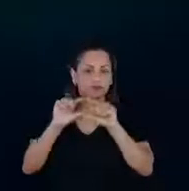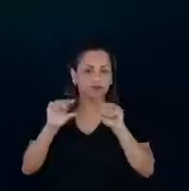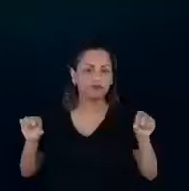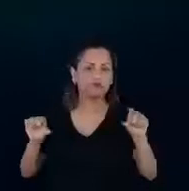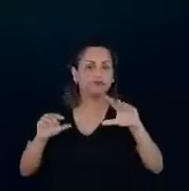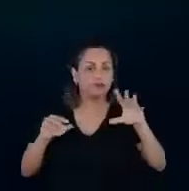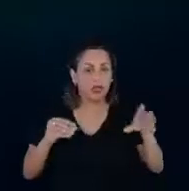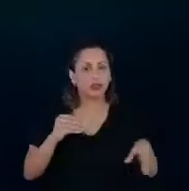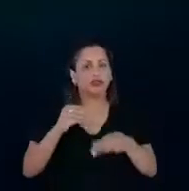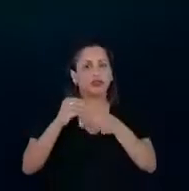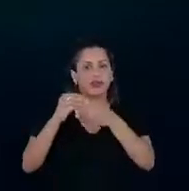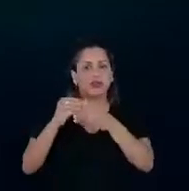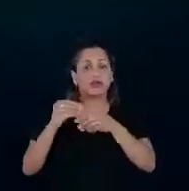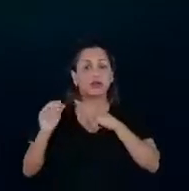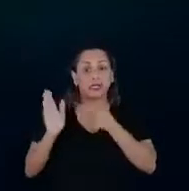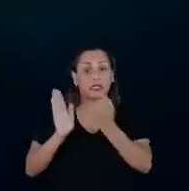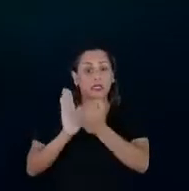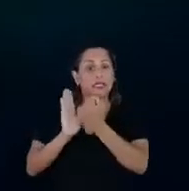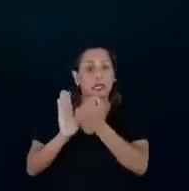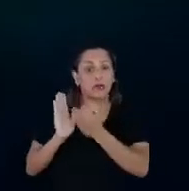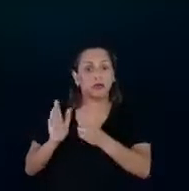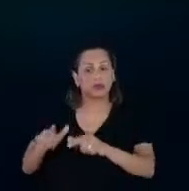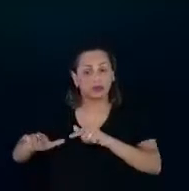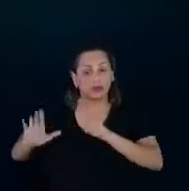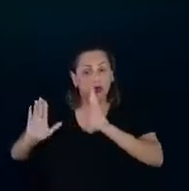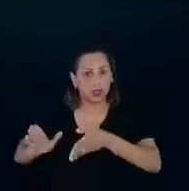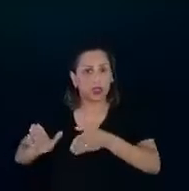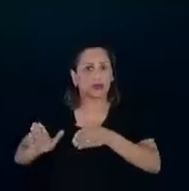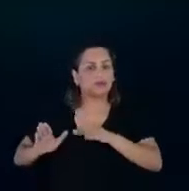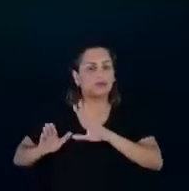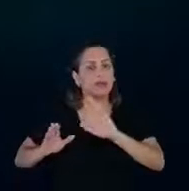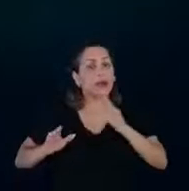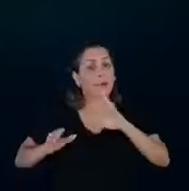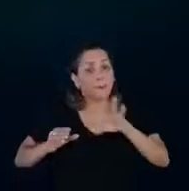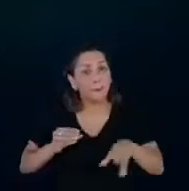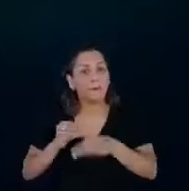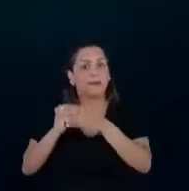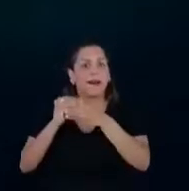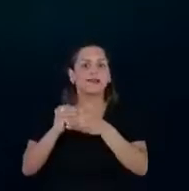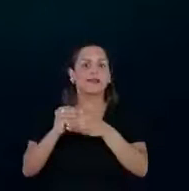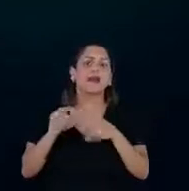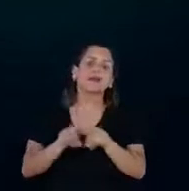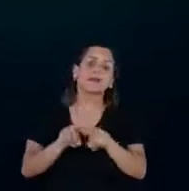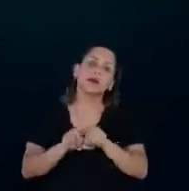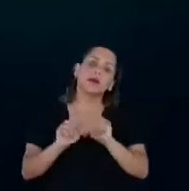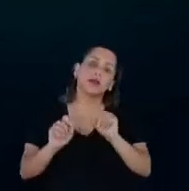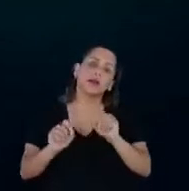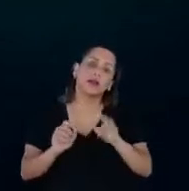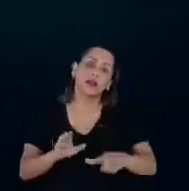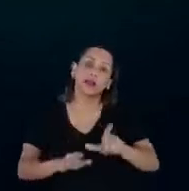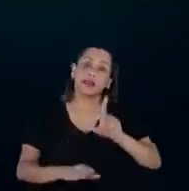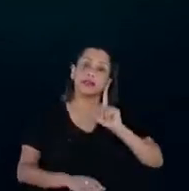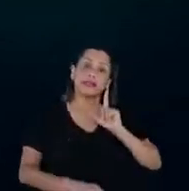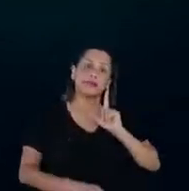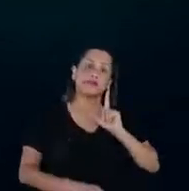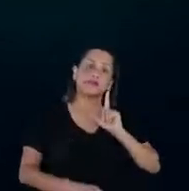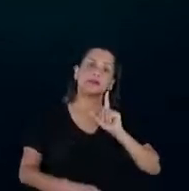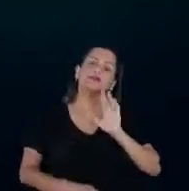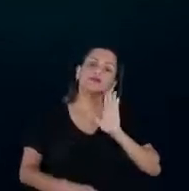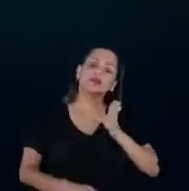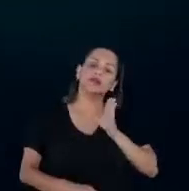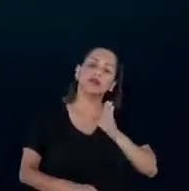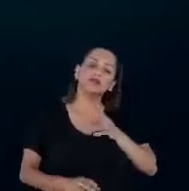selo, que já é uma categoria muito eficiente. E, ao mesmo tempo, ela antecipa o mercado, ela faz com que a indústria, o